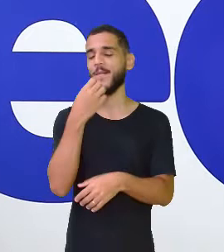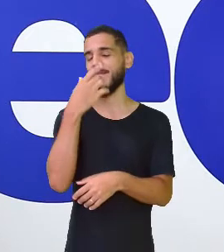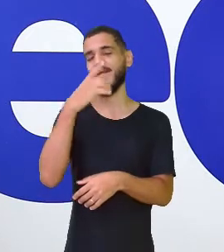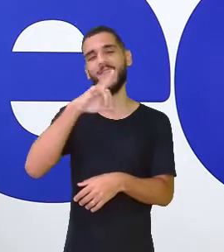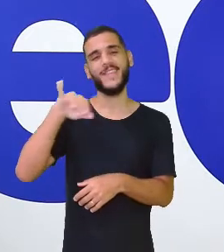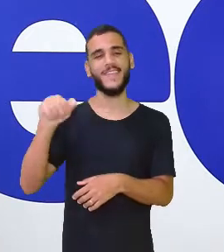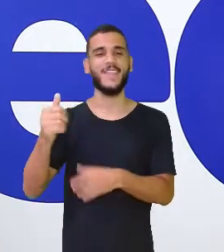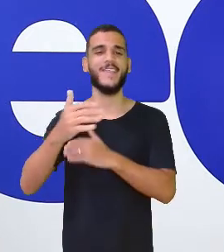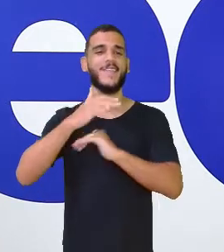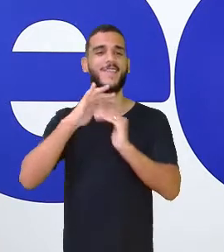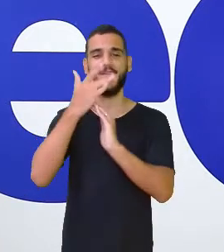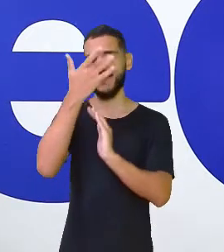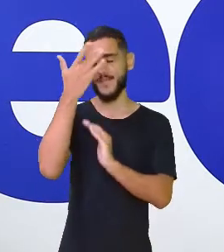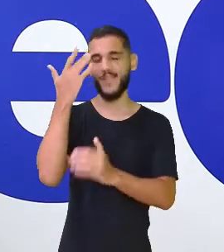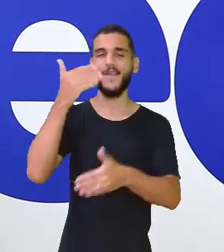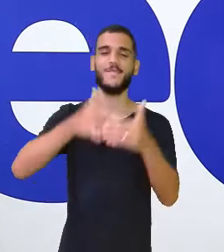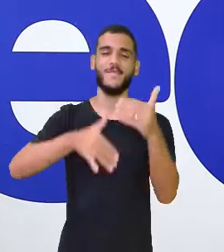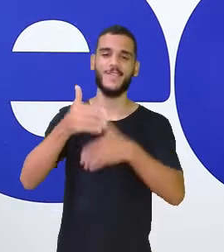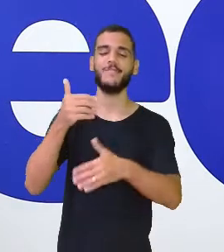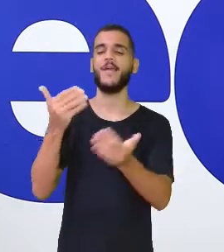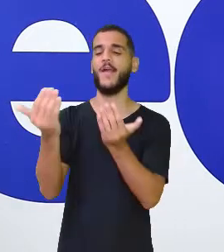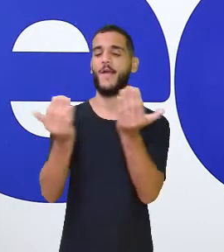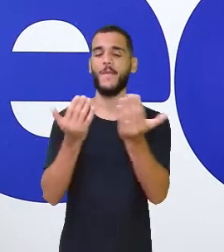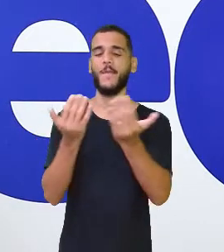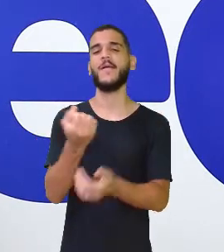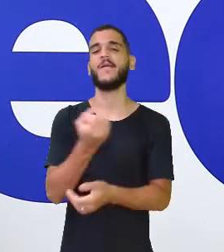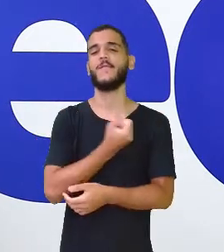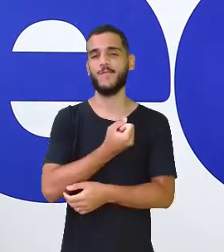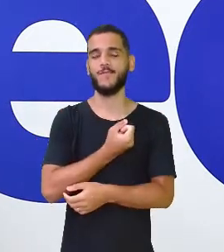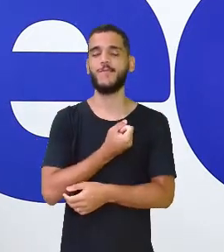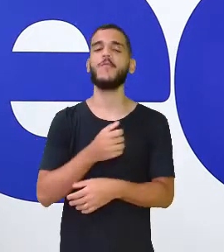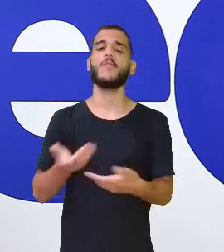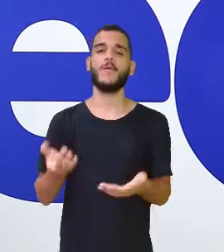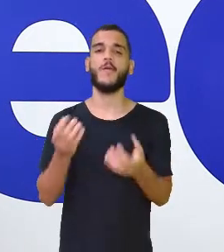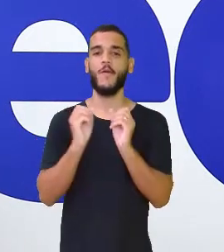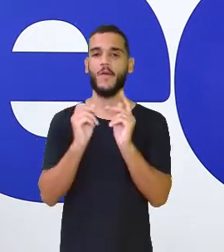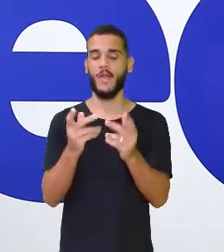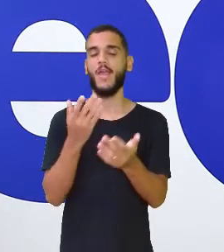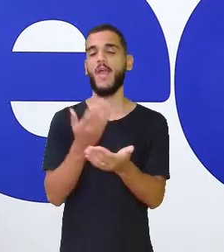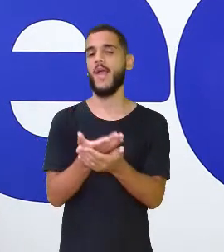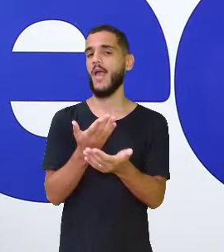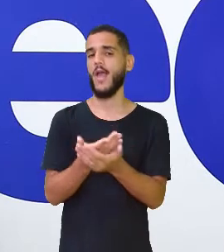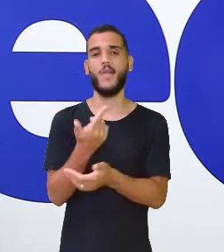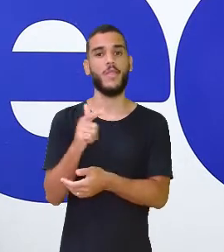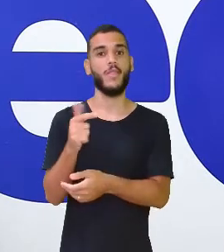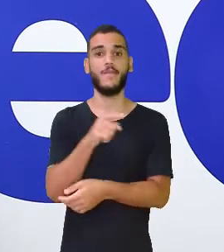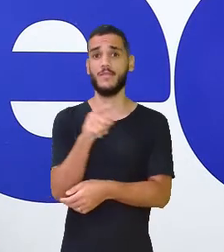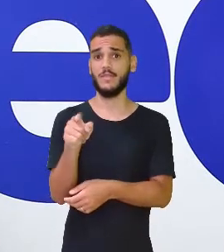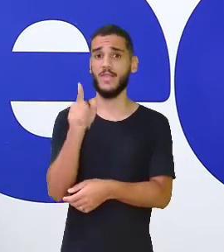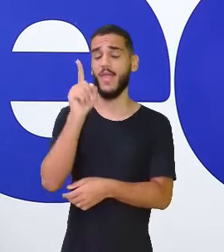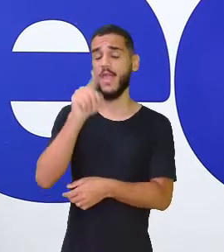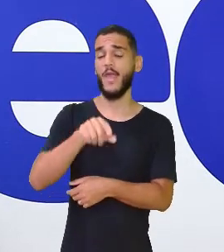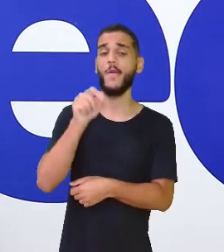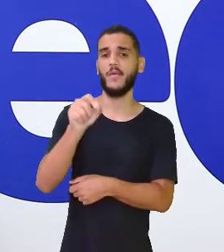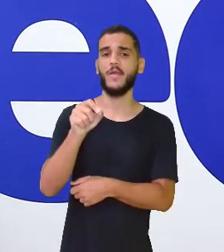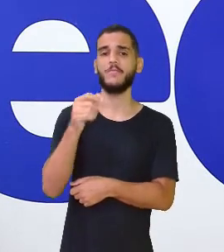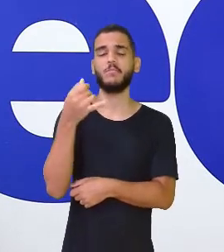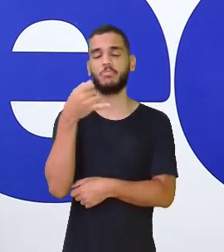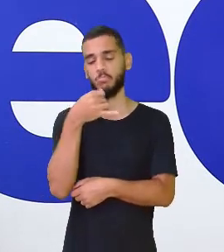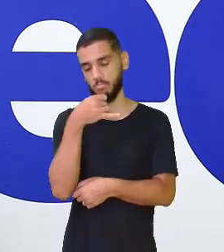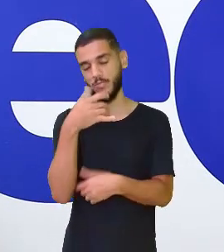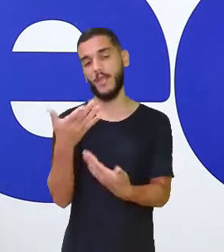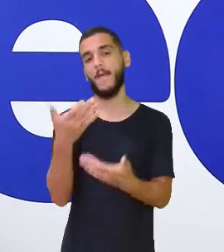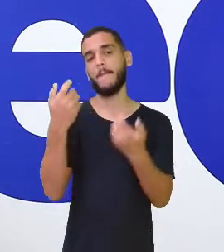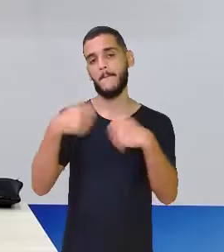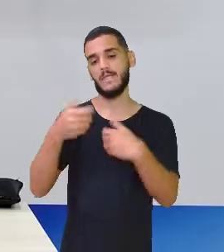mundo. Vamos participar, gente. Vamos comparar os números racionais. A aula sem vocês, isso também é um fato. Fica sem graça. Então, vamos